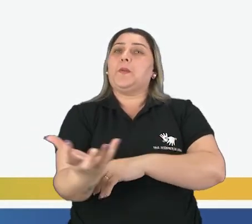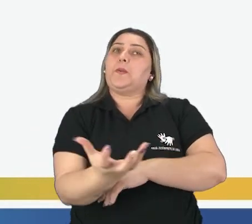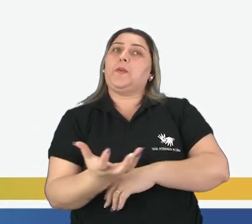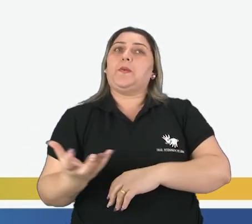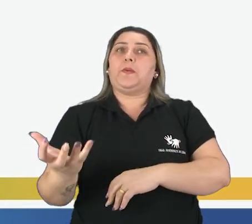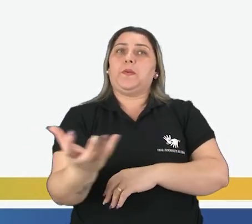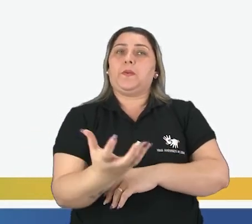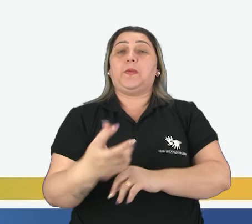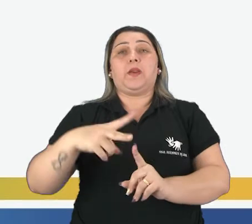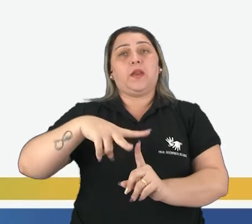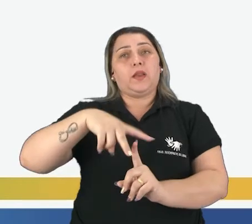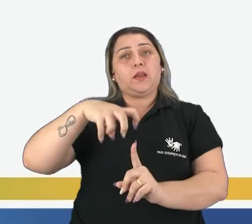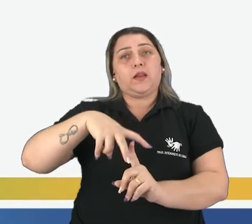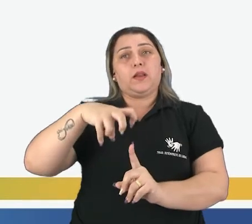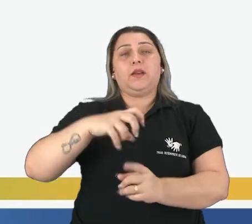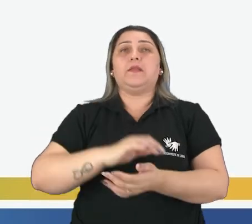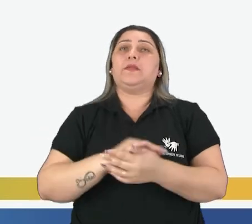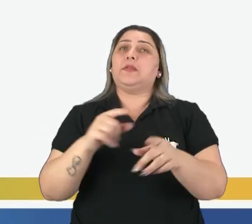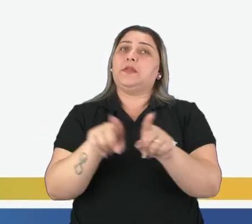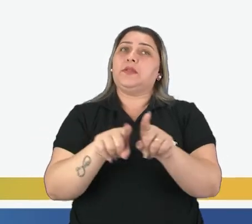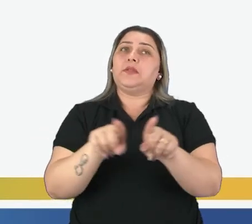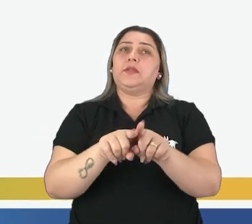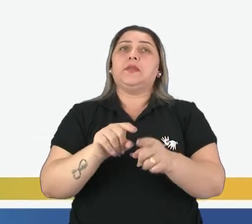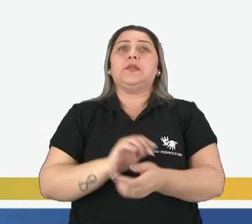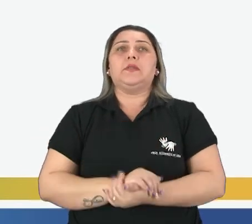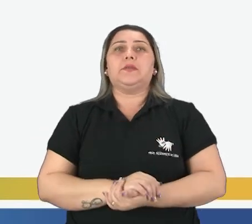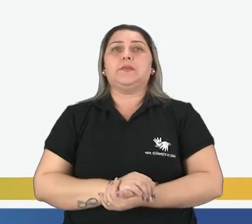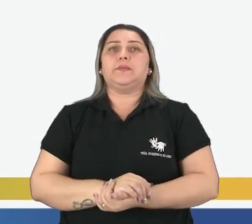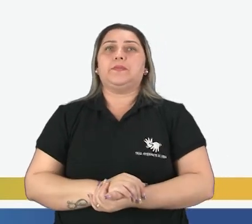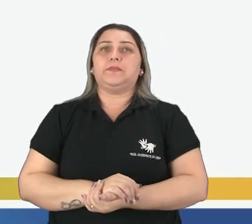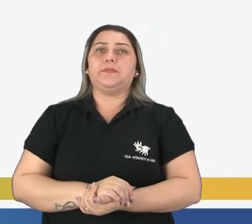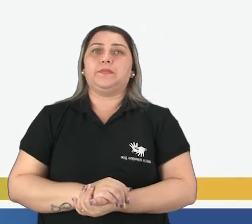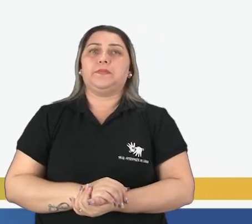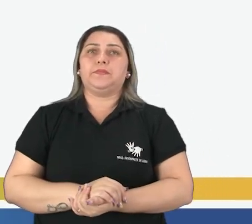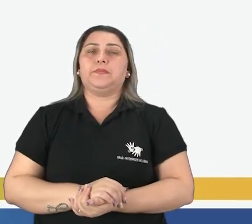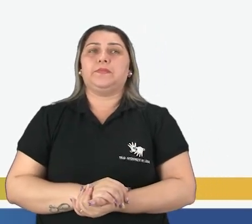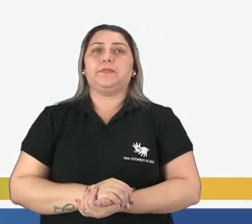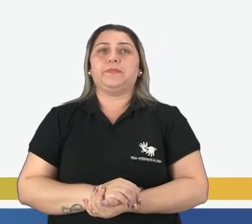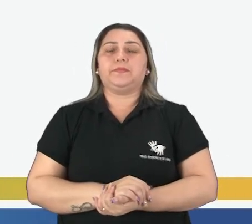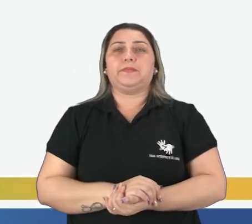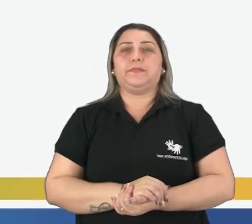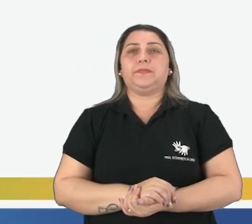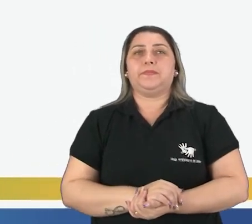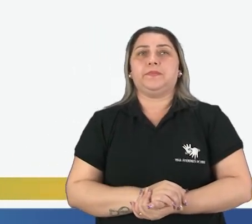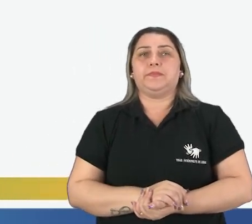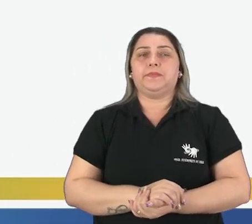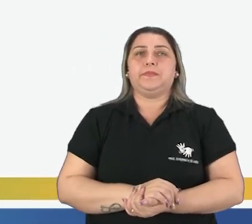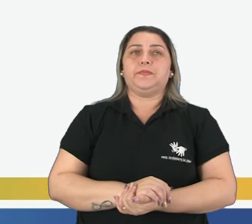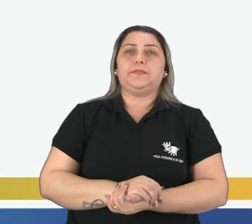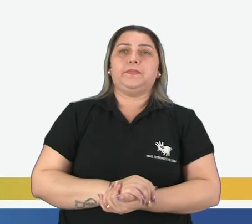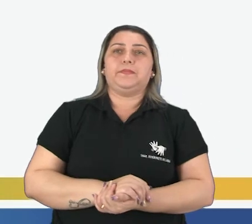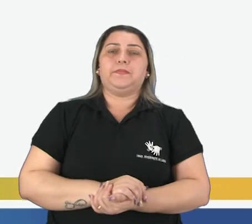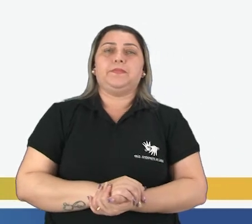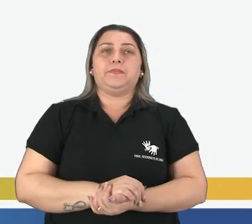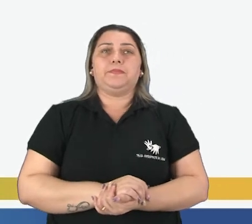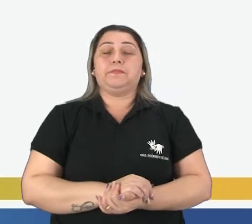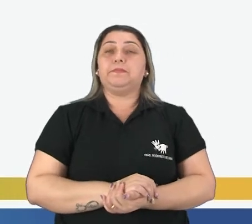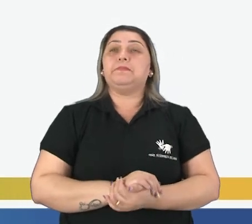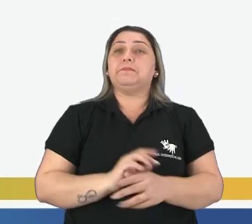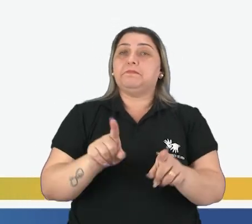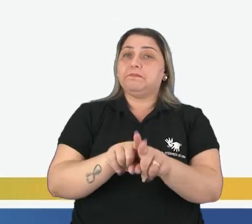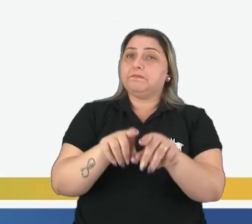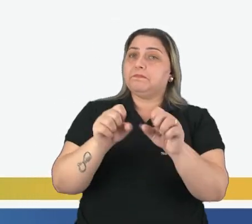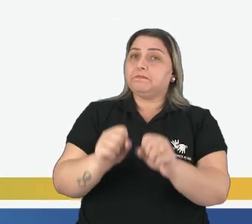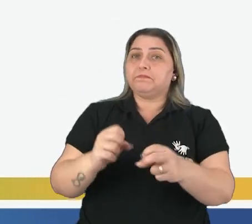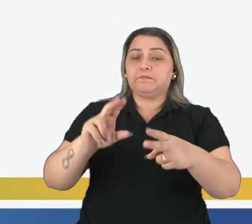ser recicláveis. Os vidros especiais, tampas de forno, micro-ondas e garrafas. Esses daí também